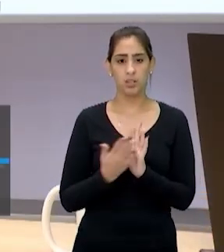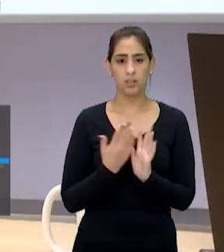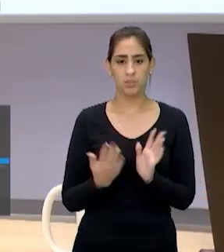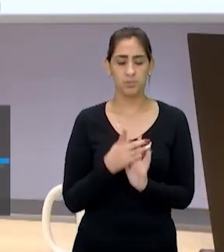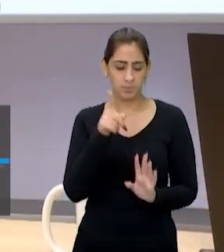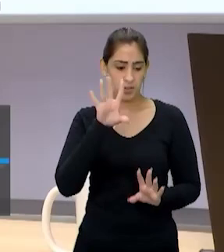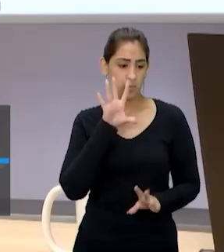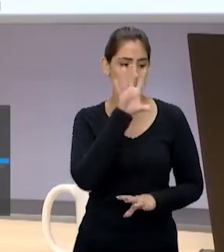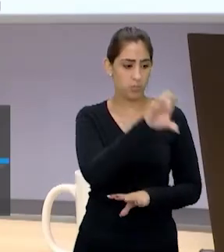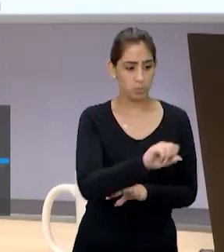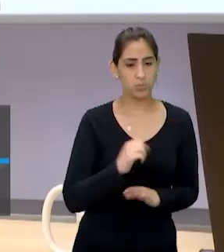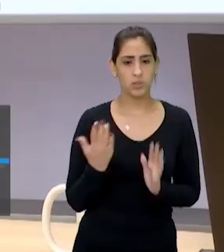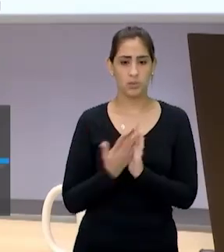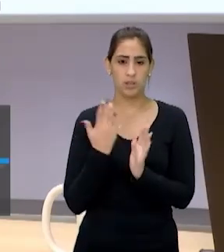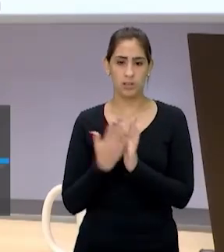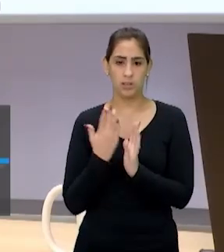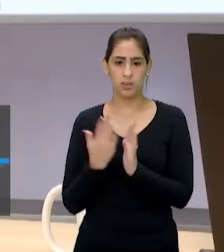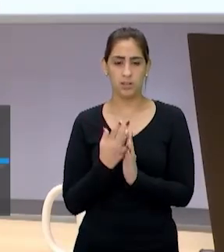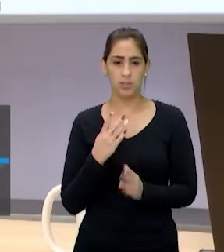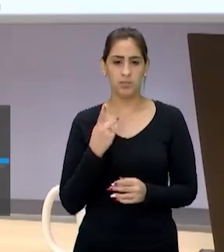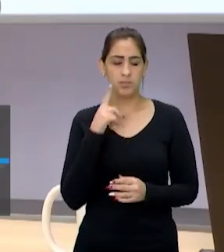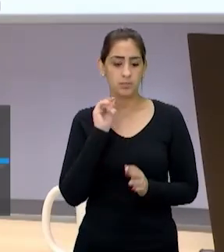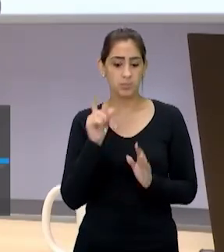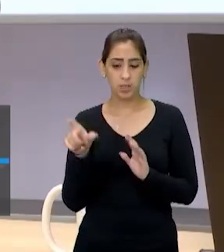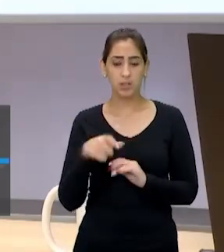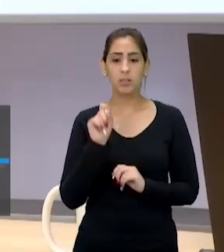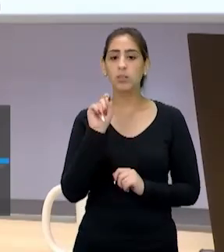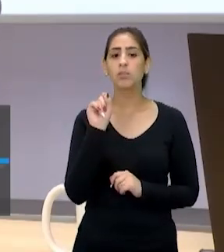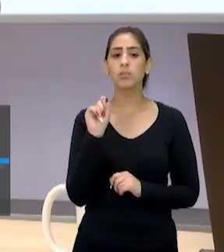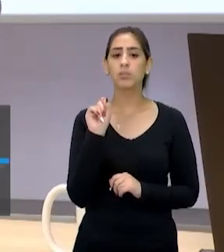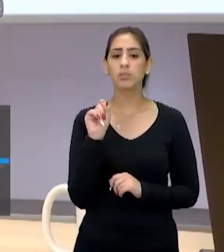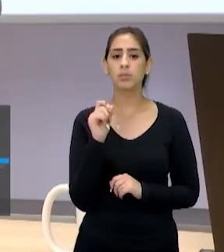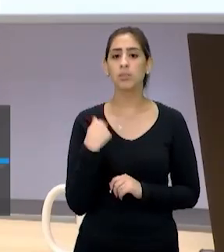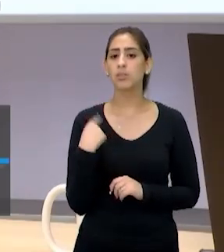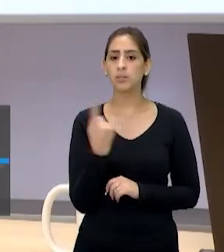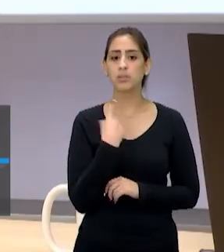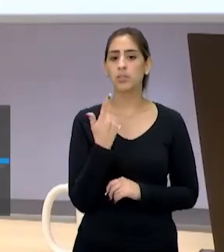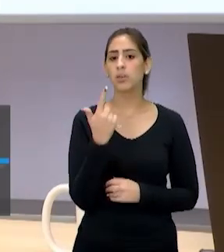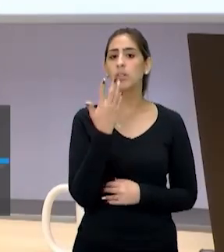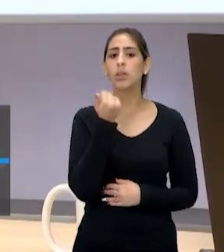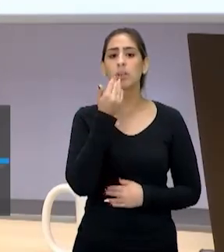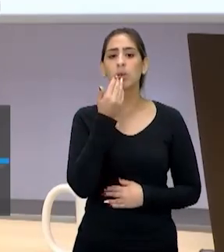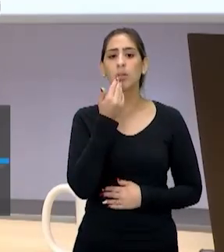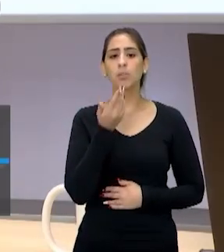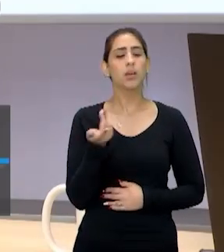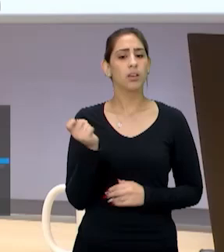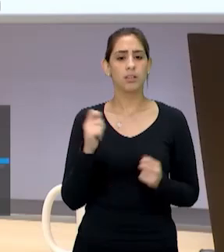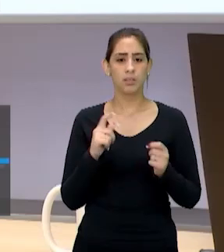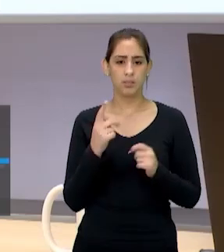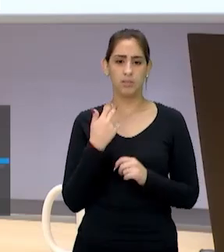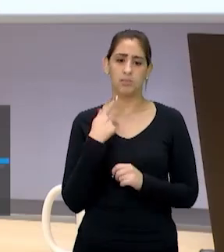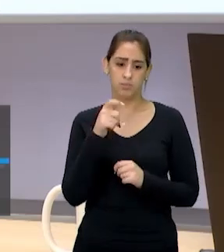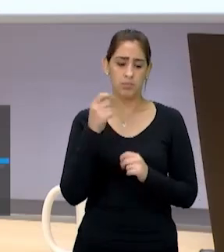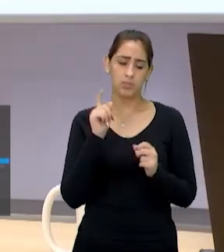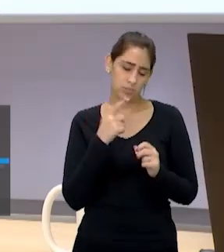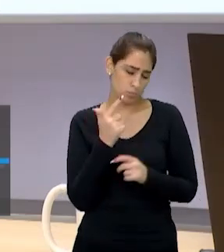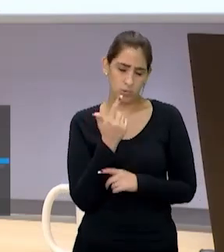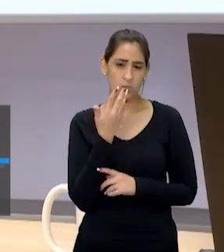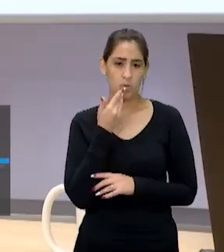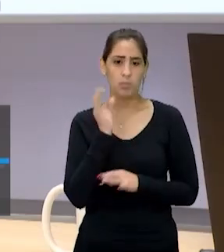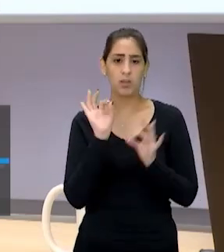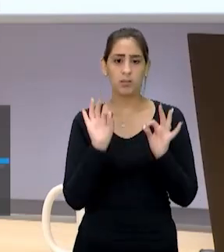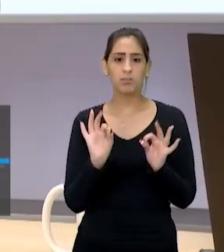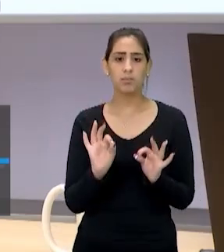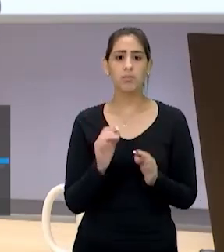mesmo buscar o livro, né? Então, era um cartão só para dizer, ah, mas a gente não tem o que comer, né? E vai falar ali, realmente,